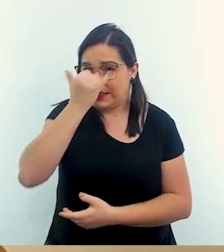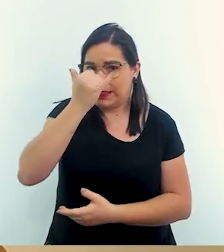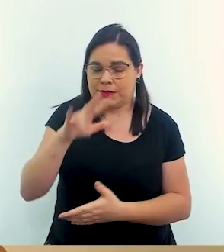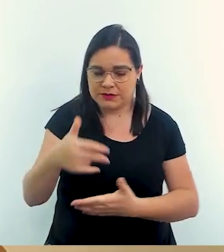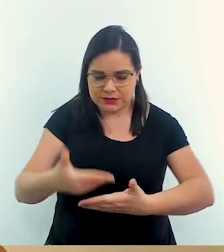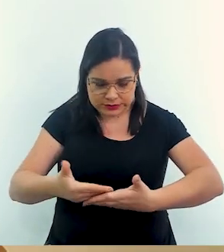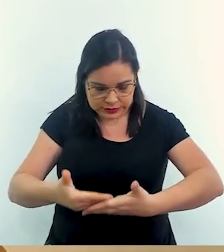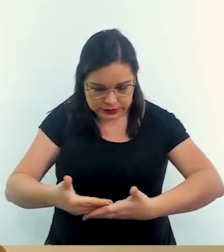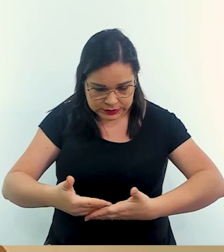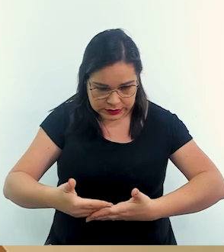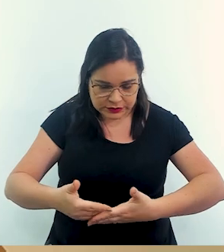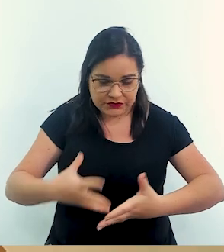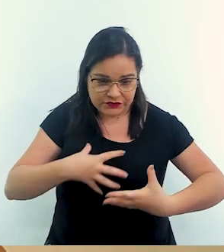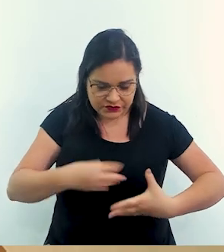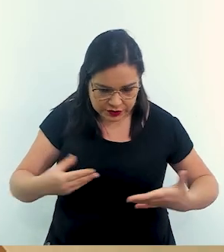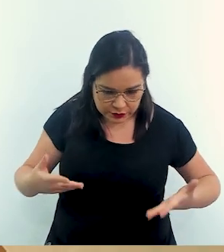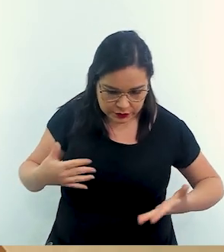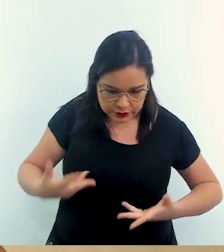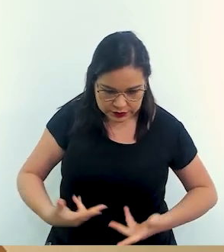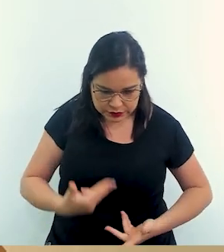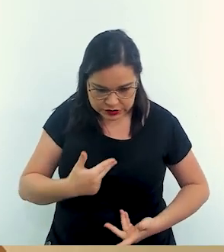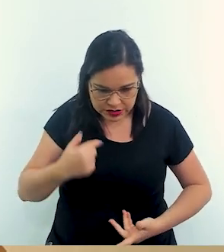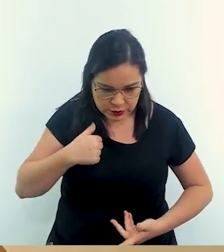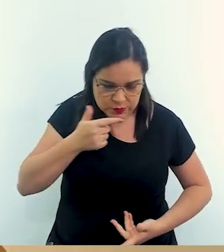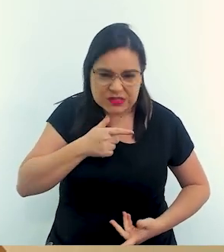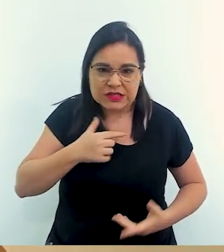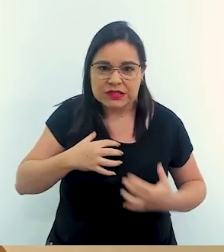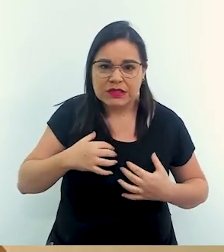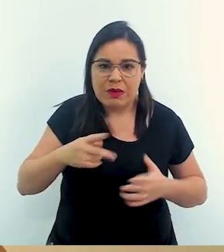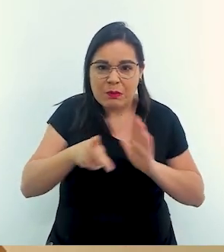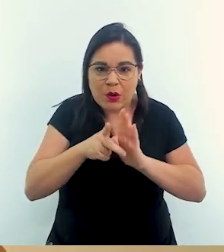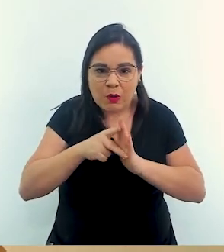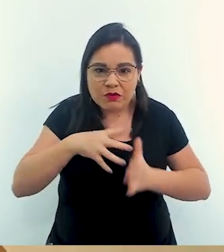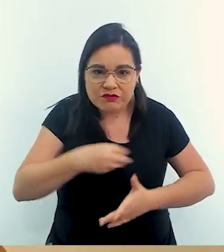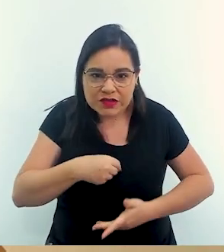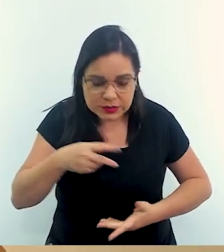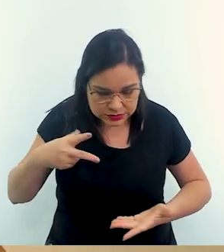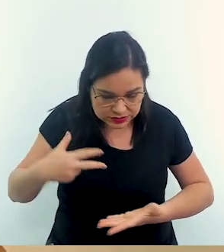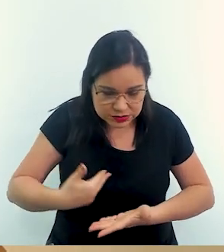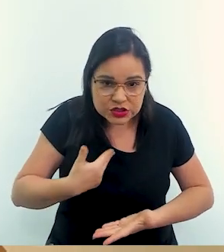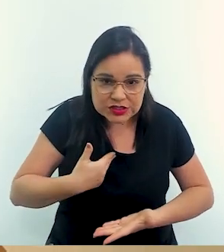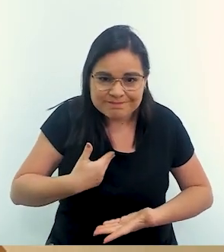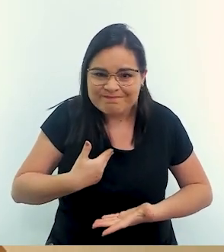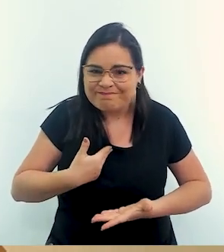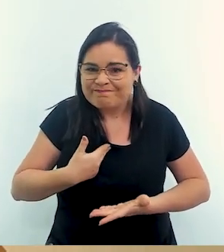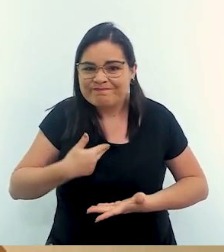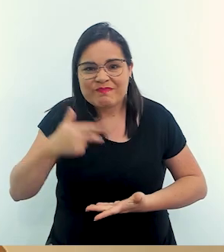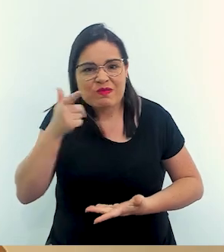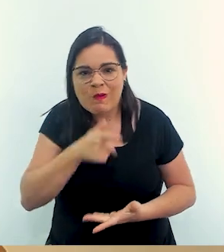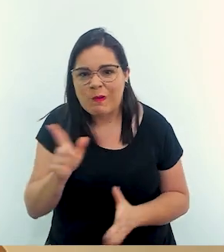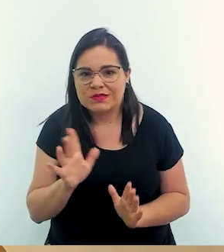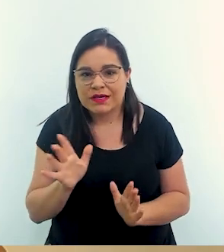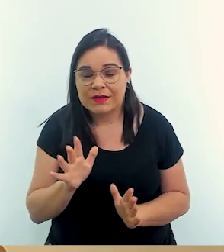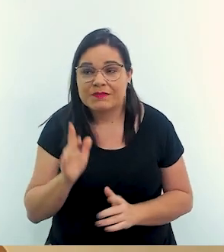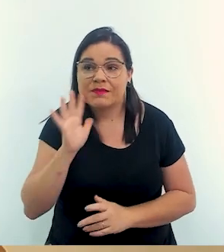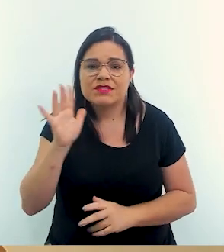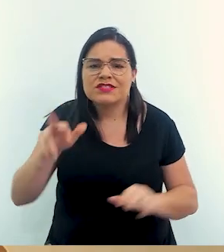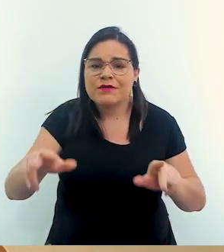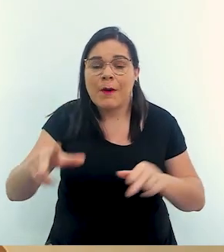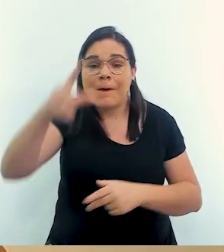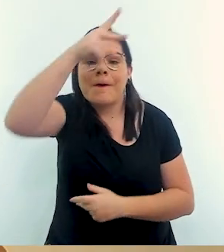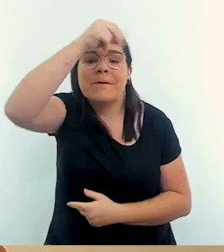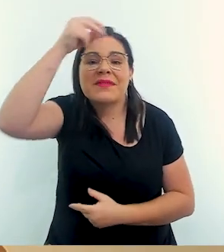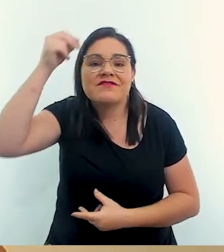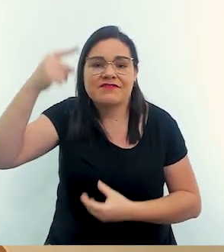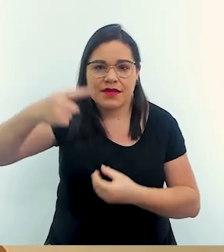fazer uma cirurgia será que ele vai ter condição psicológica para isso não vai é a mesma coisa se a gente for comparar talvez um